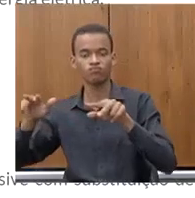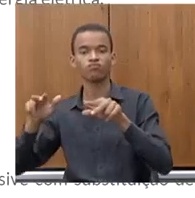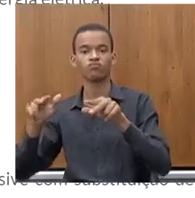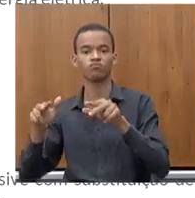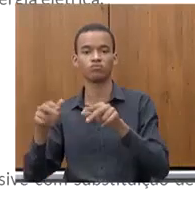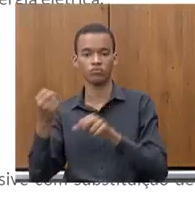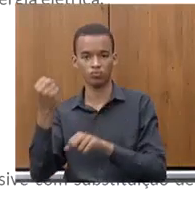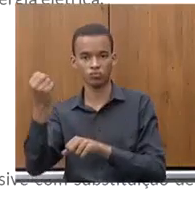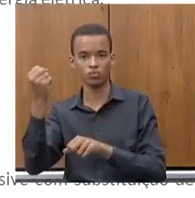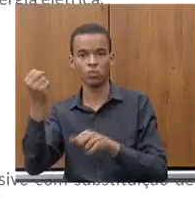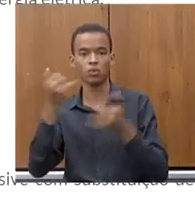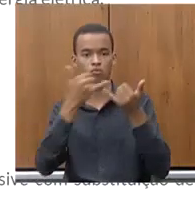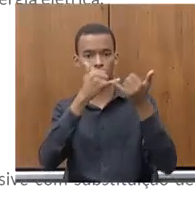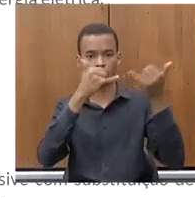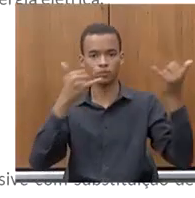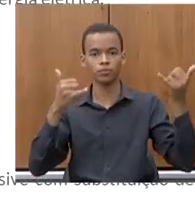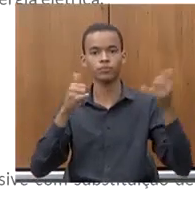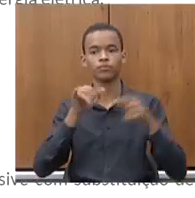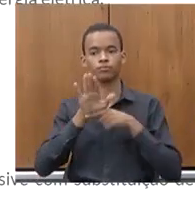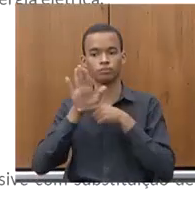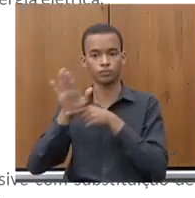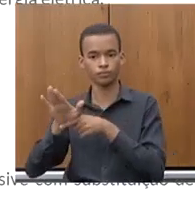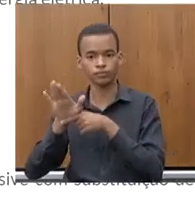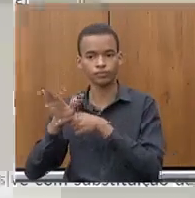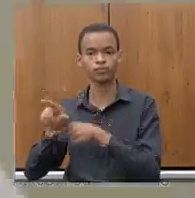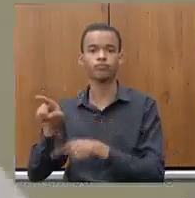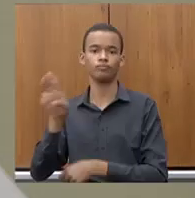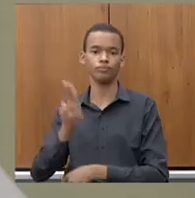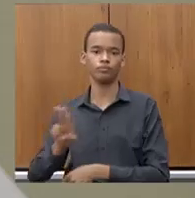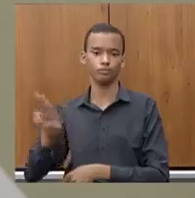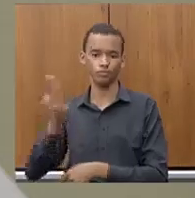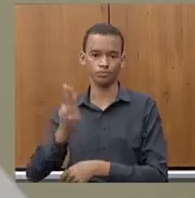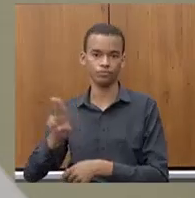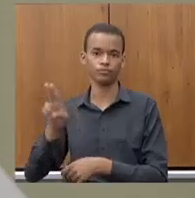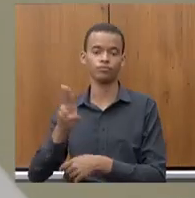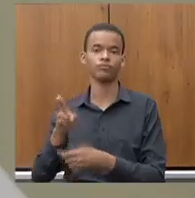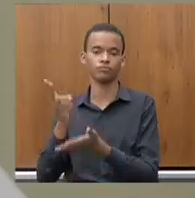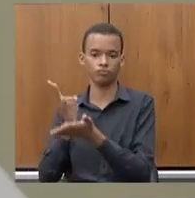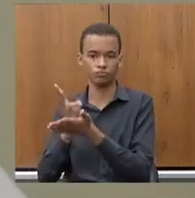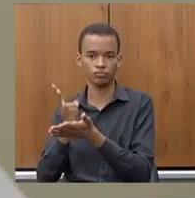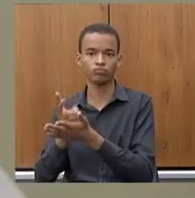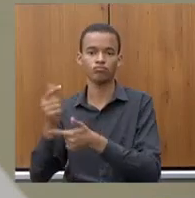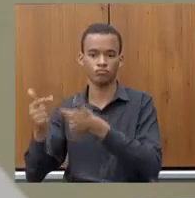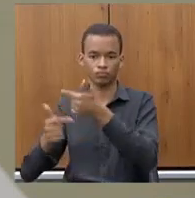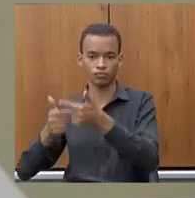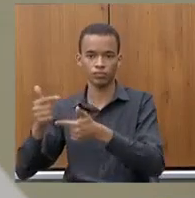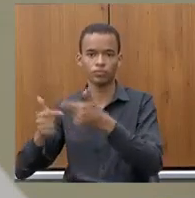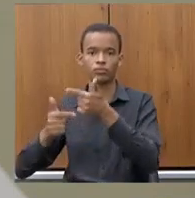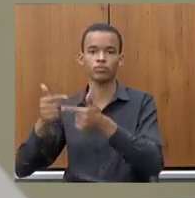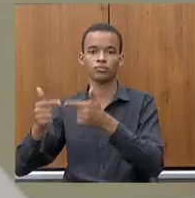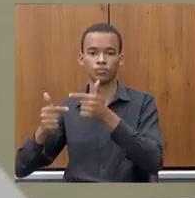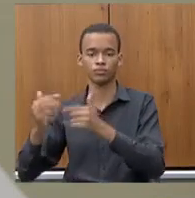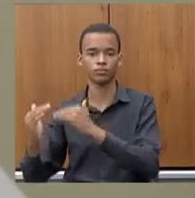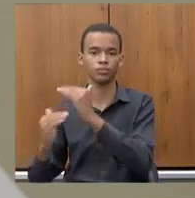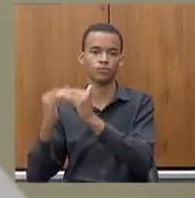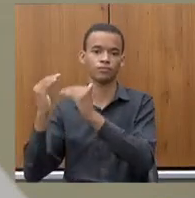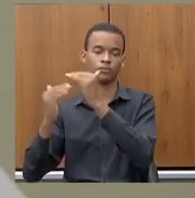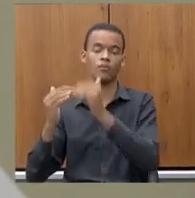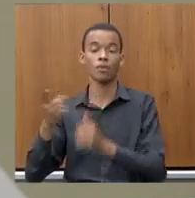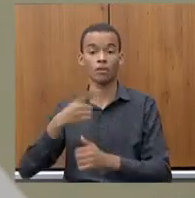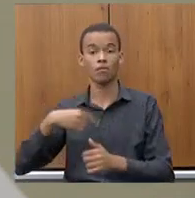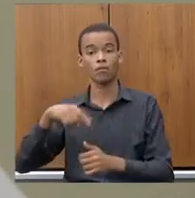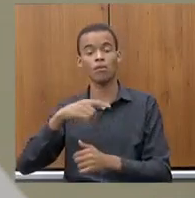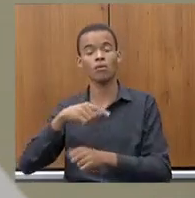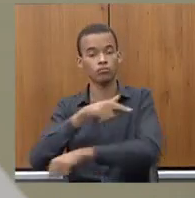energia para darem conta de uma produção agro mais robusta. A gente respeita e admira